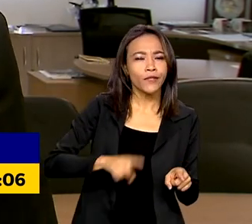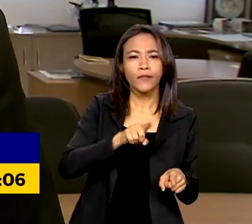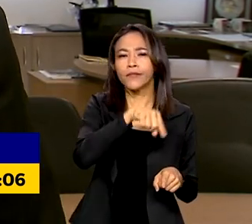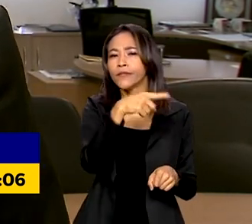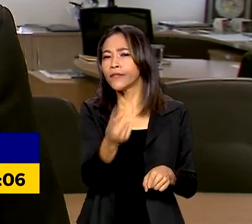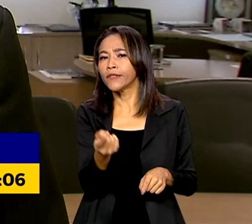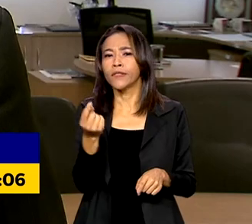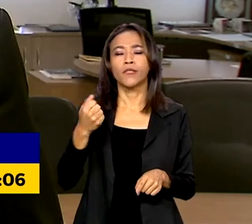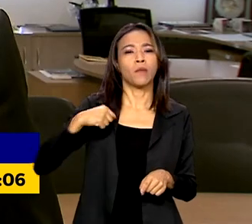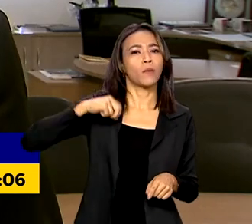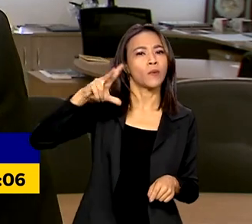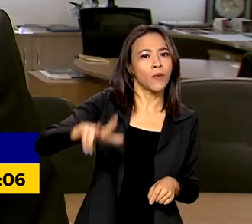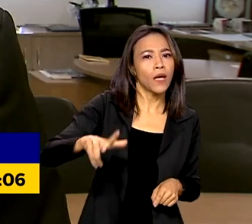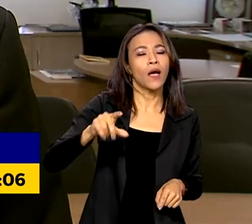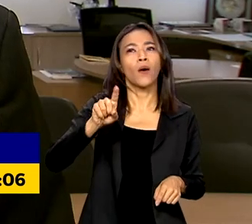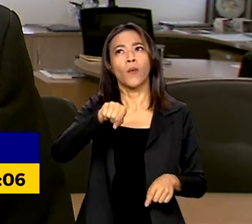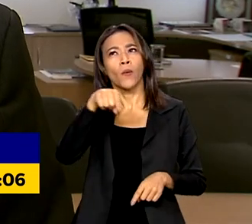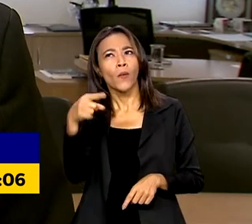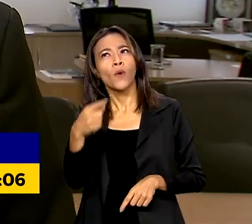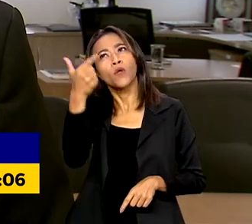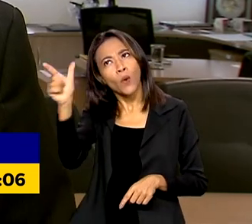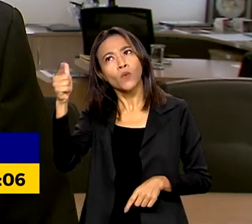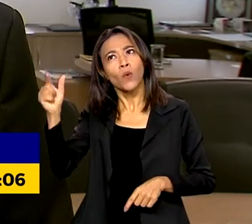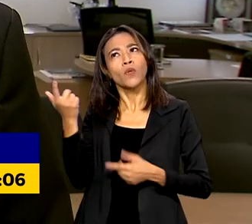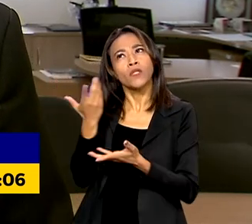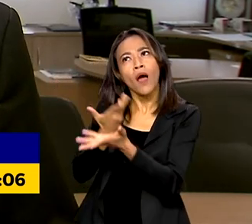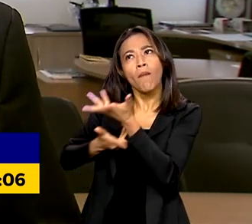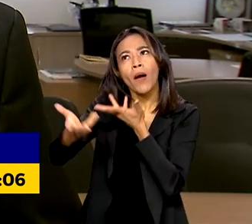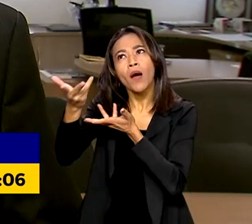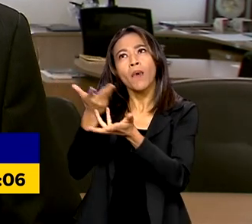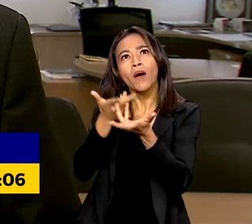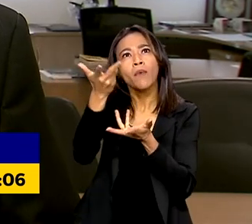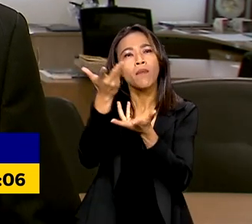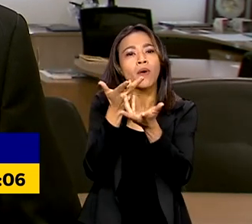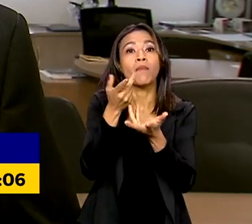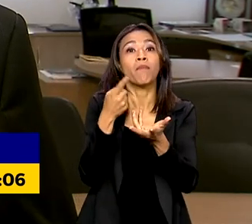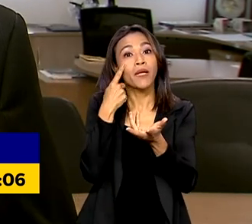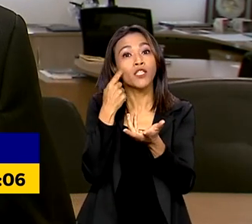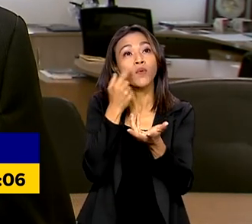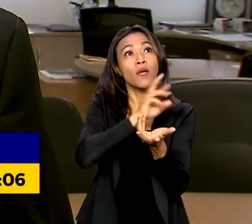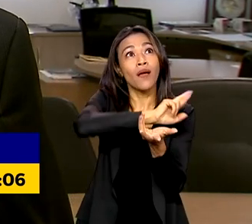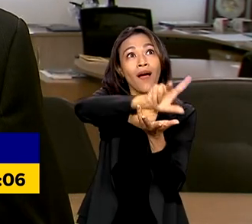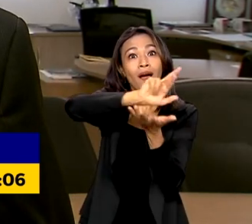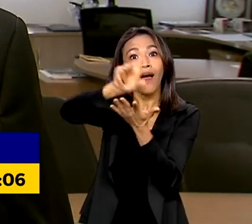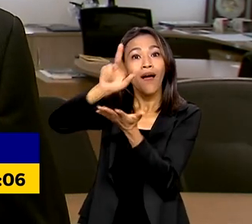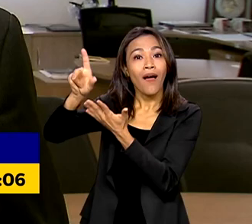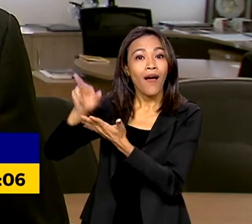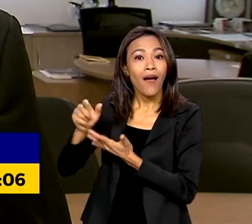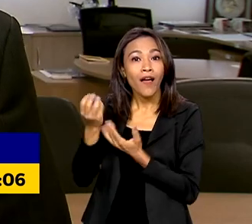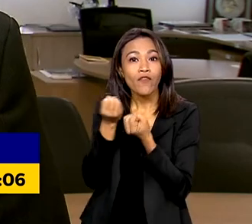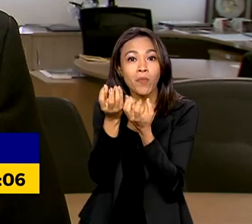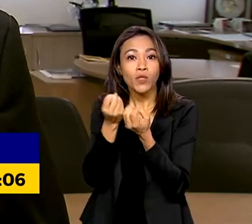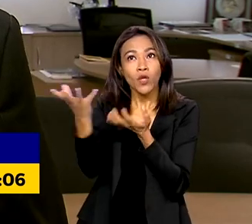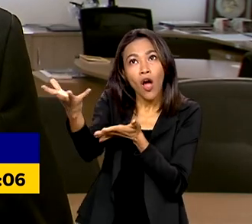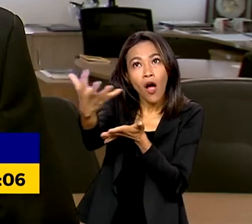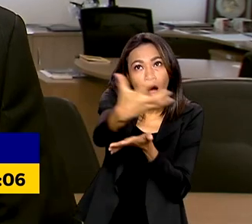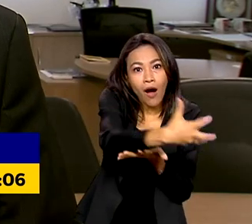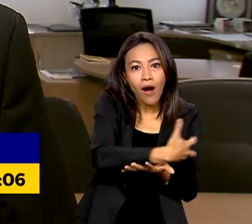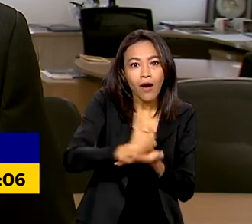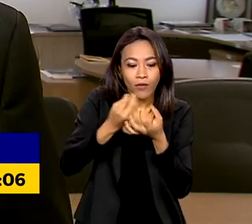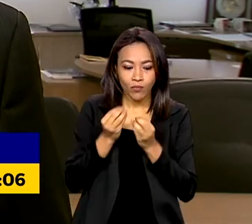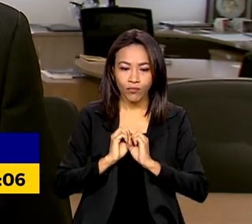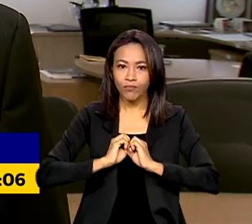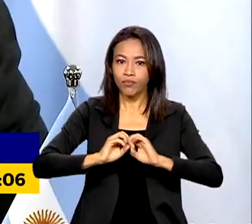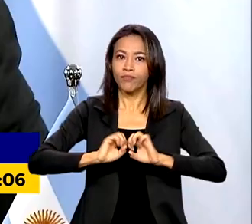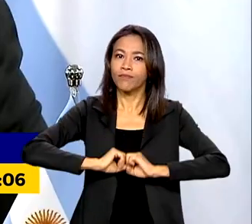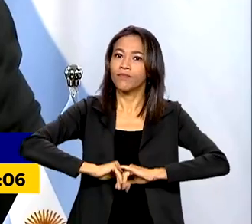portuguesa, estamos negociando vários outros, para termos diversidade de fontes informativas e colocarmos também o